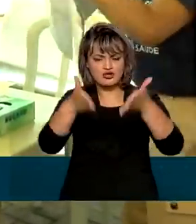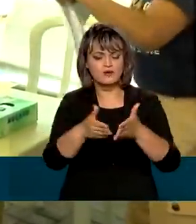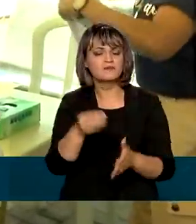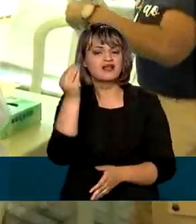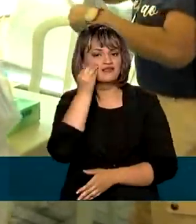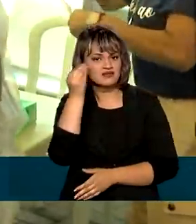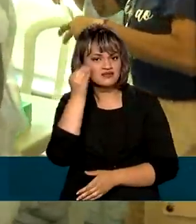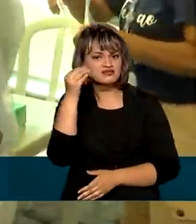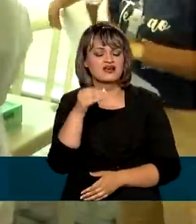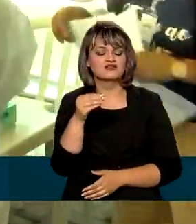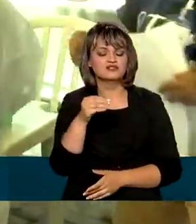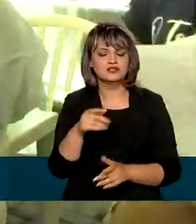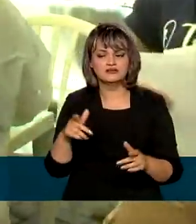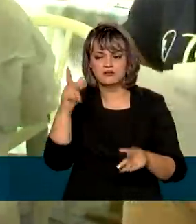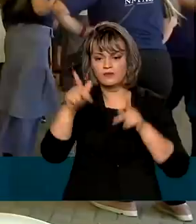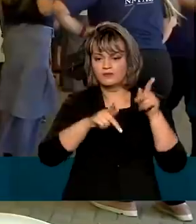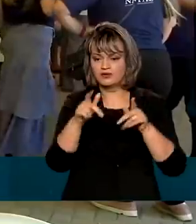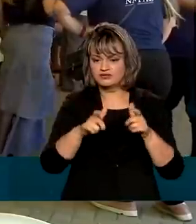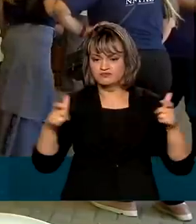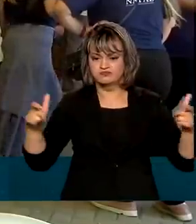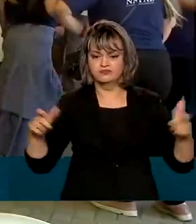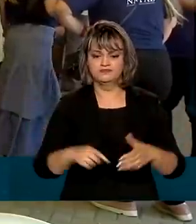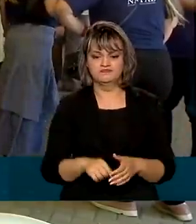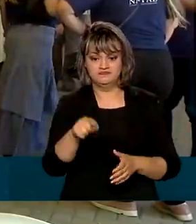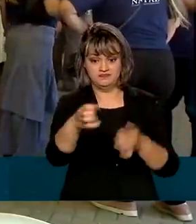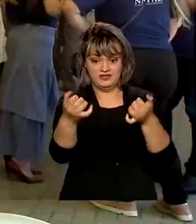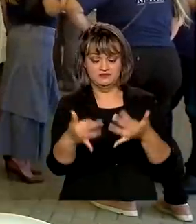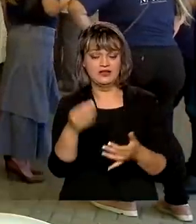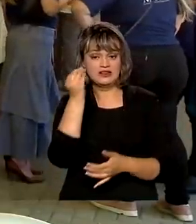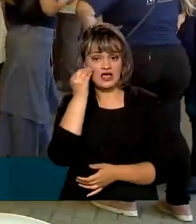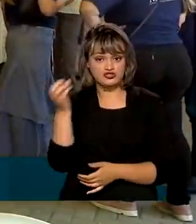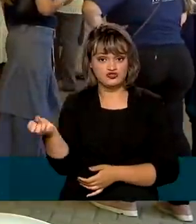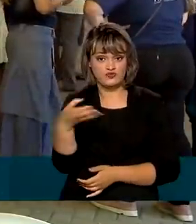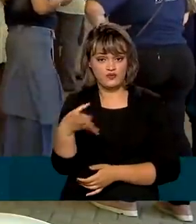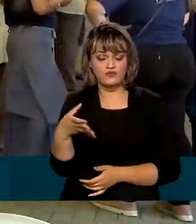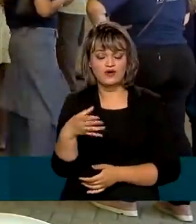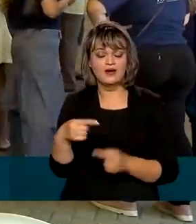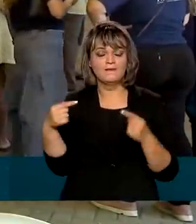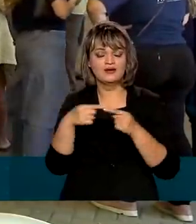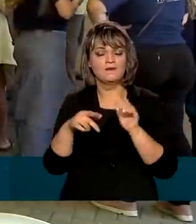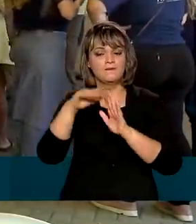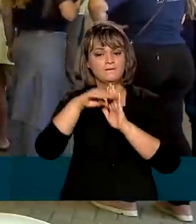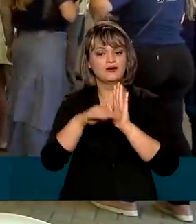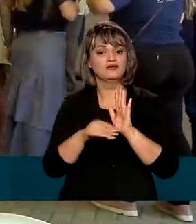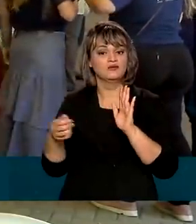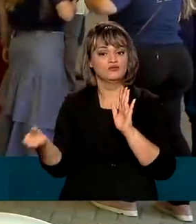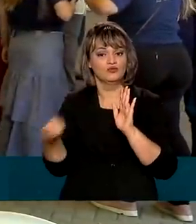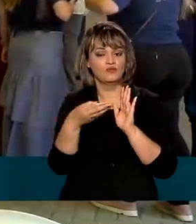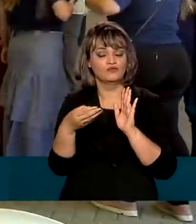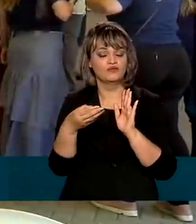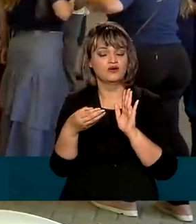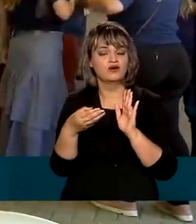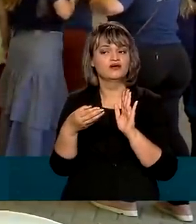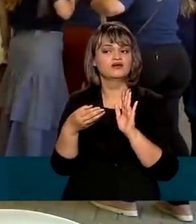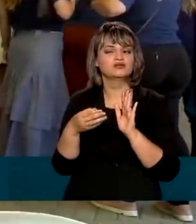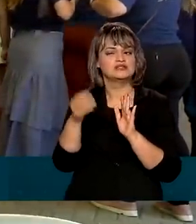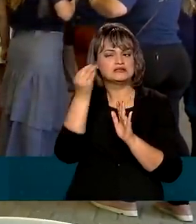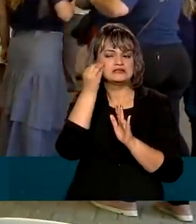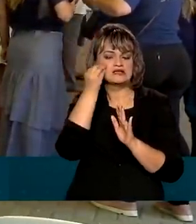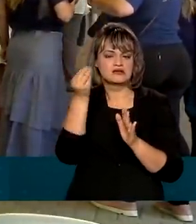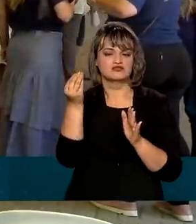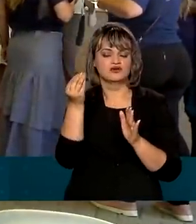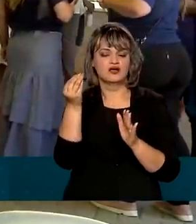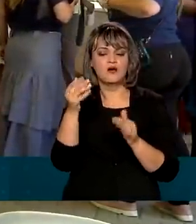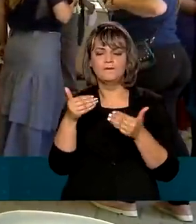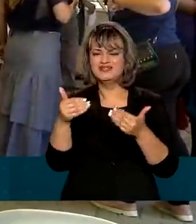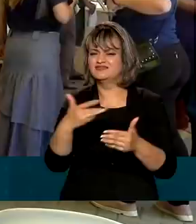início à testagem massa da população. O novo teste será usado no Plano Nacional de Expansão de Testagem. A previsão